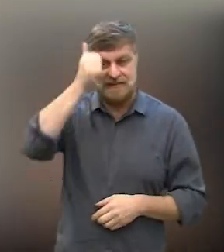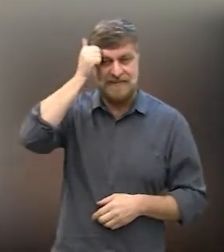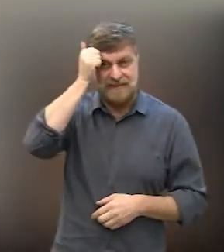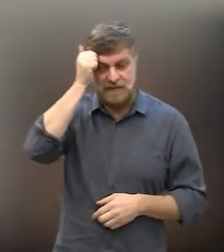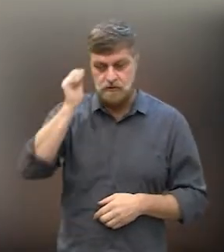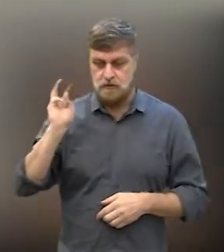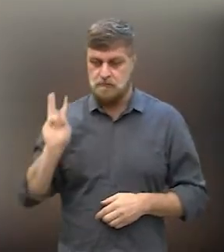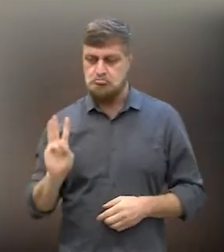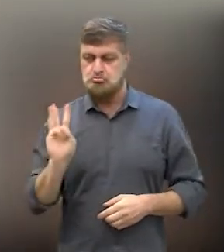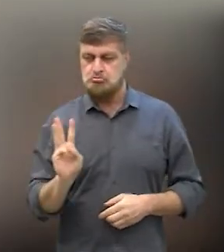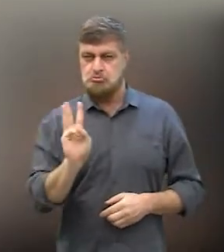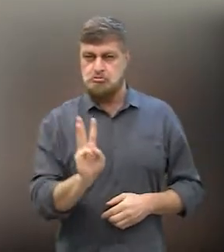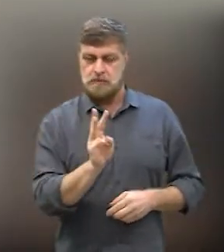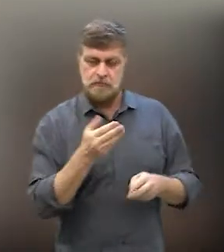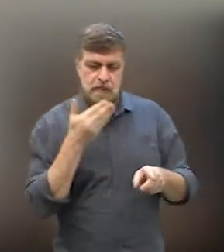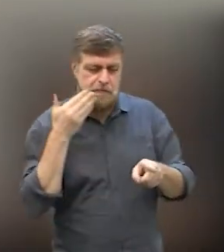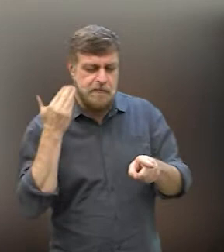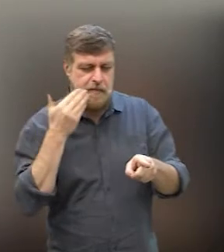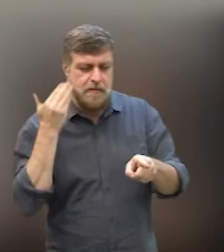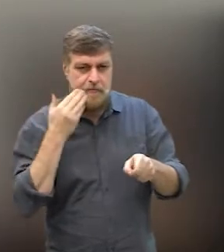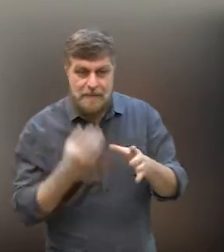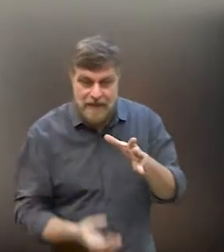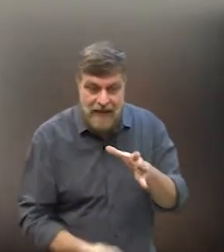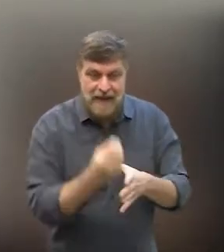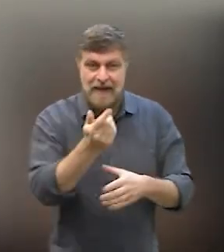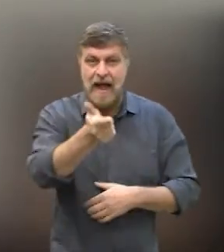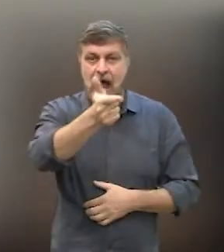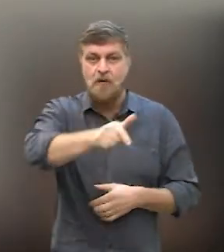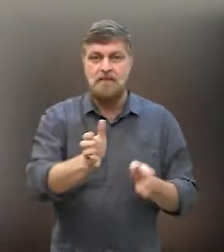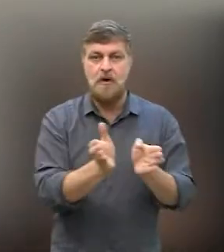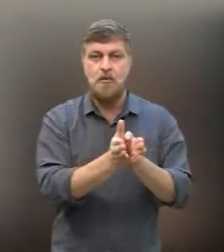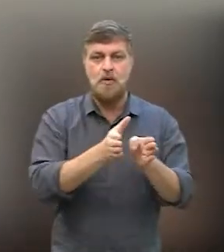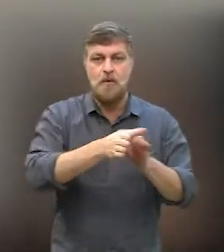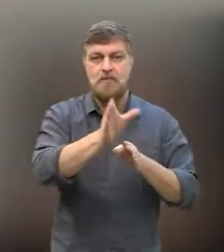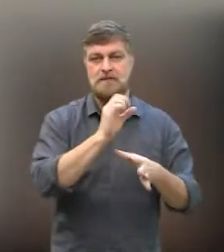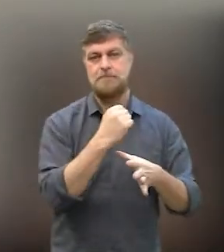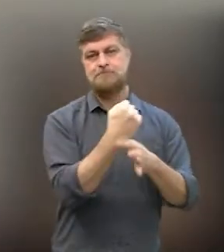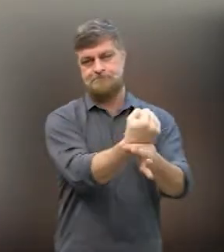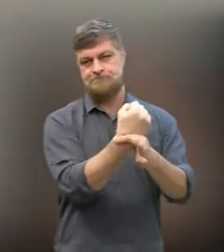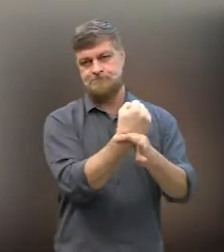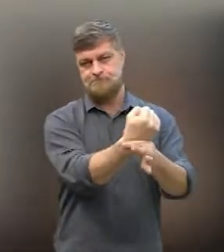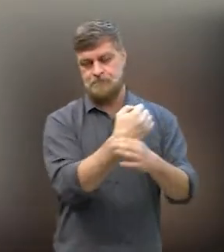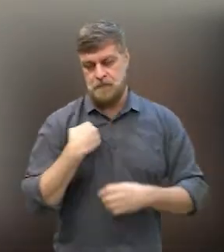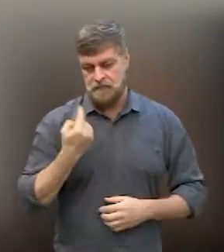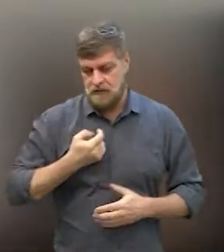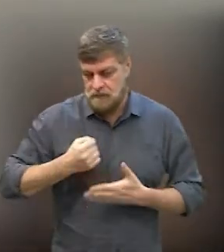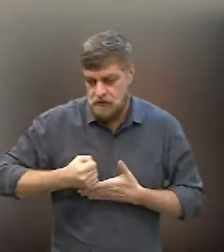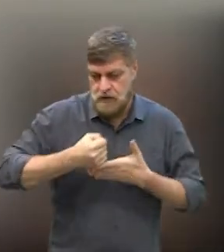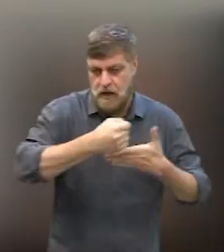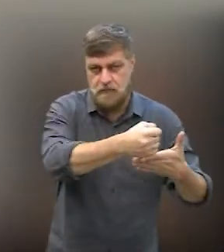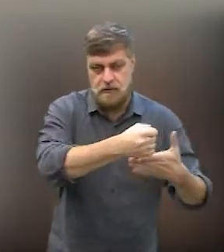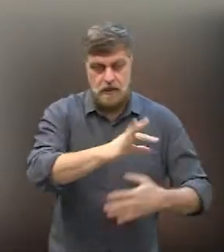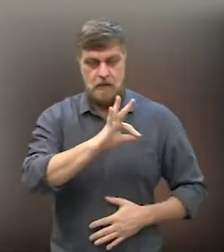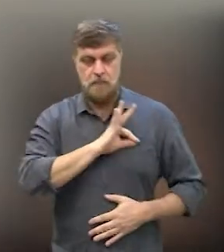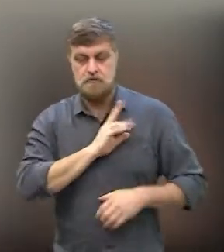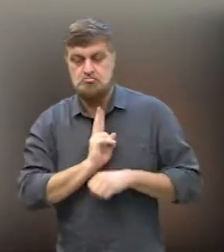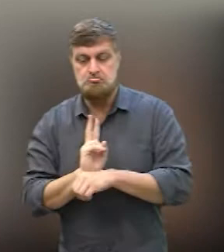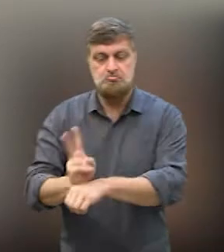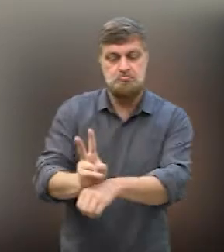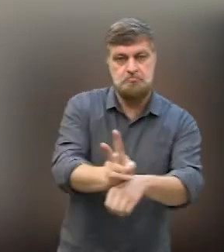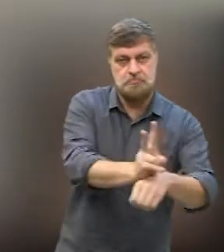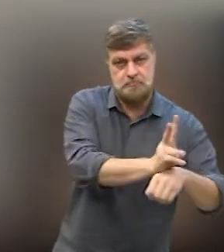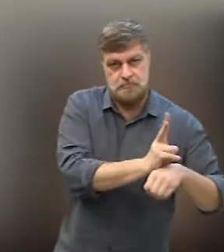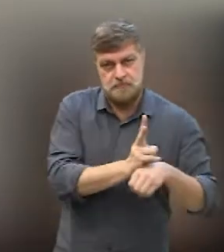Juscelino, para a gente estar vendo a situação, para estar reativando essa unidade do Conselho e poder também auxiliar no